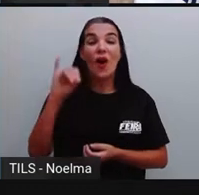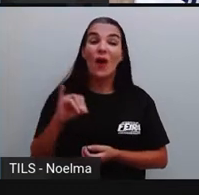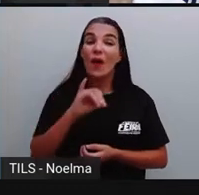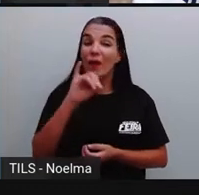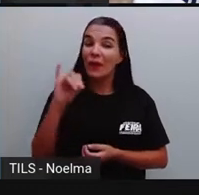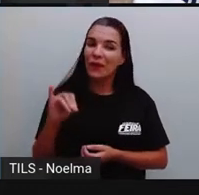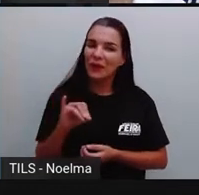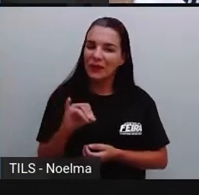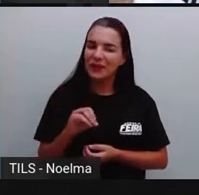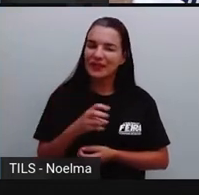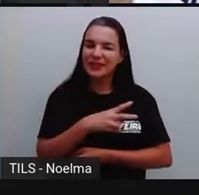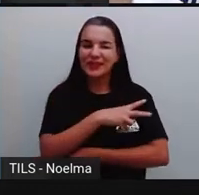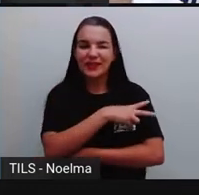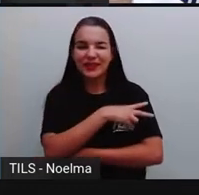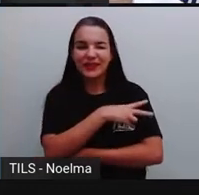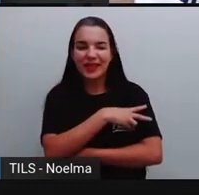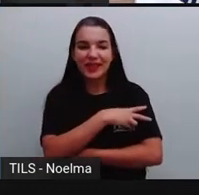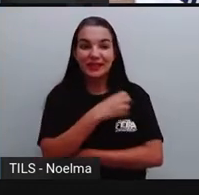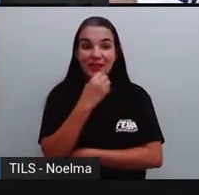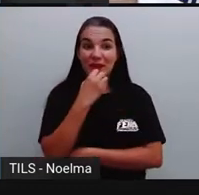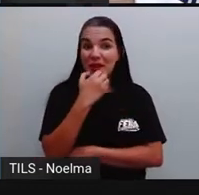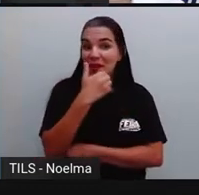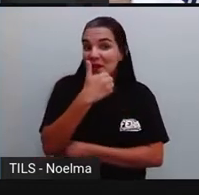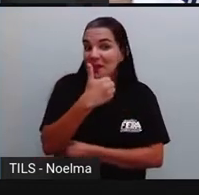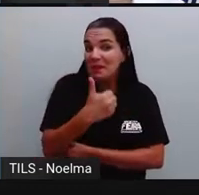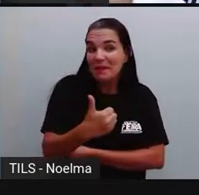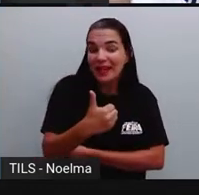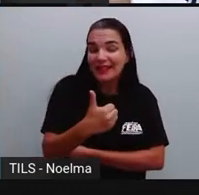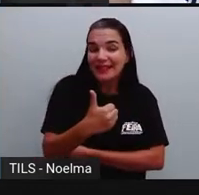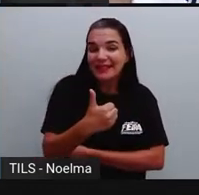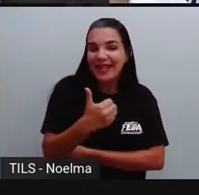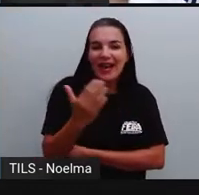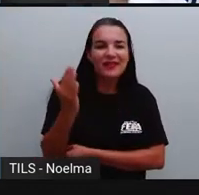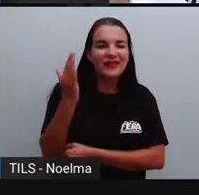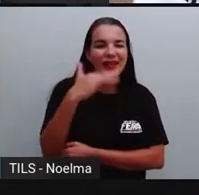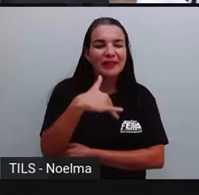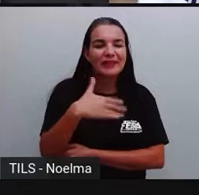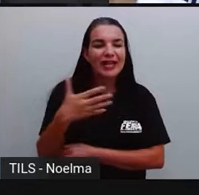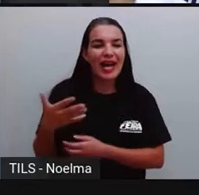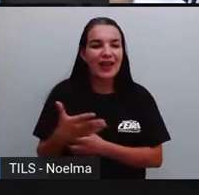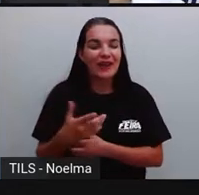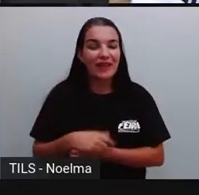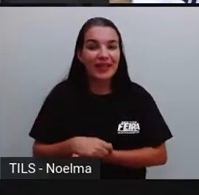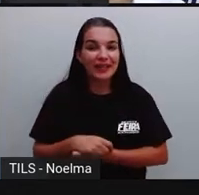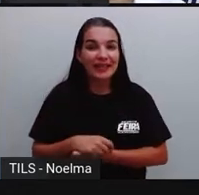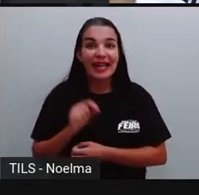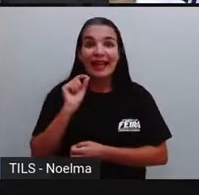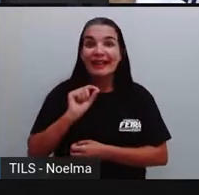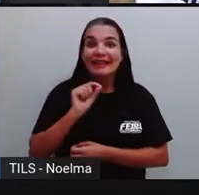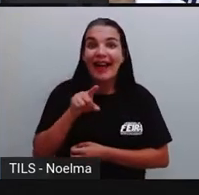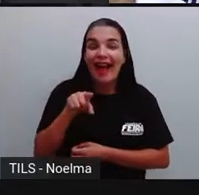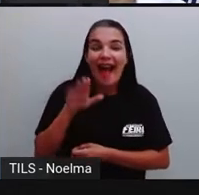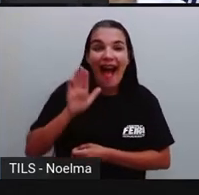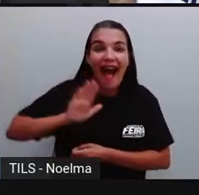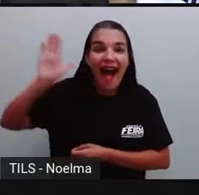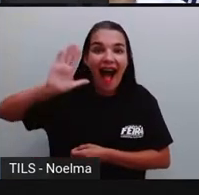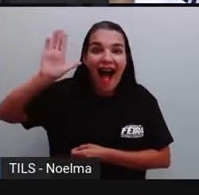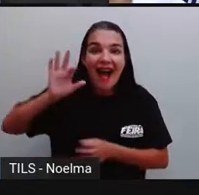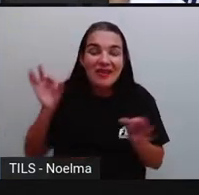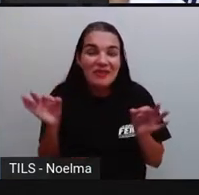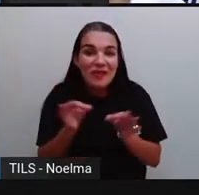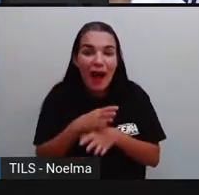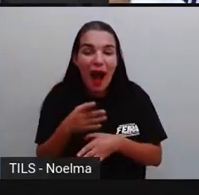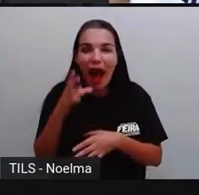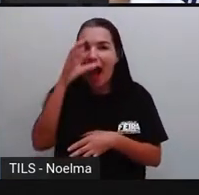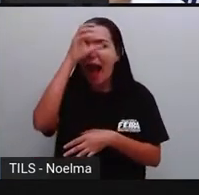Olá, segundo ano! Como estão, meus amores? Vamos lá! Quem aí está preparado para mais um